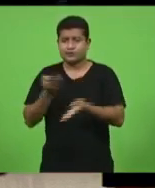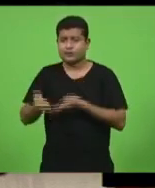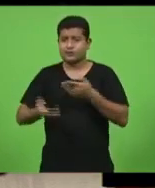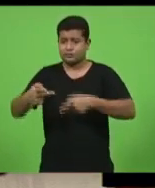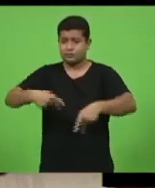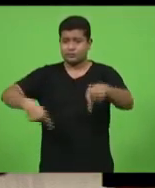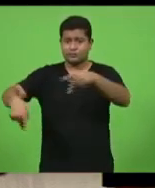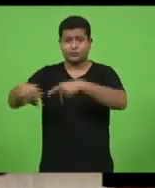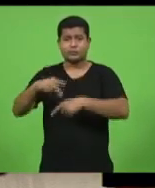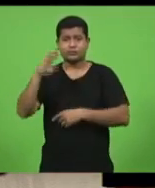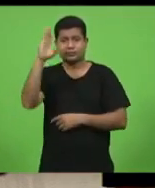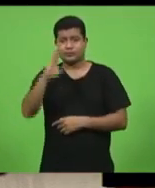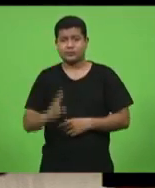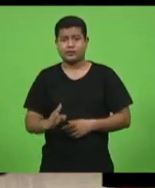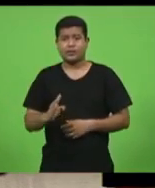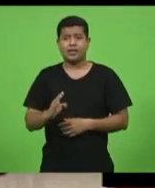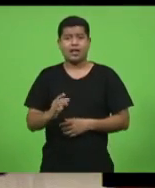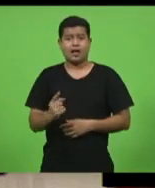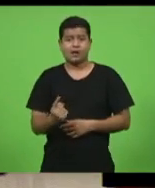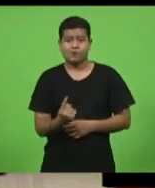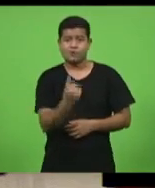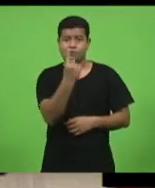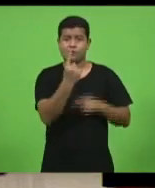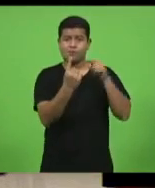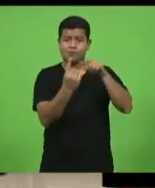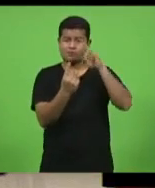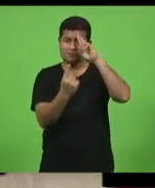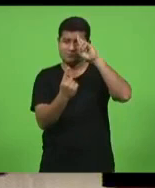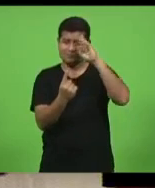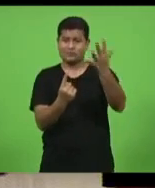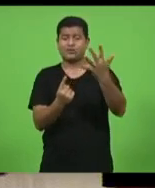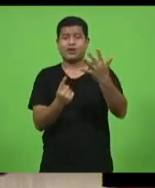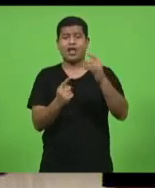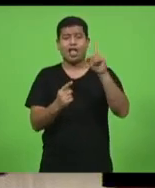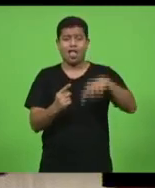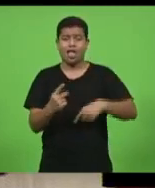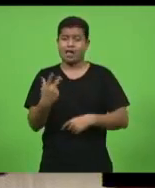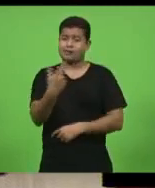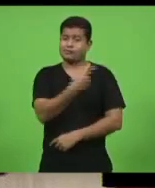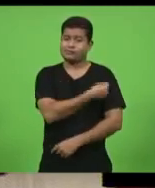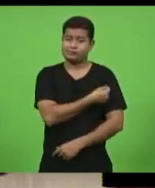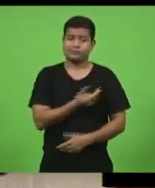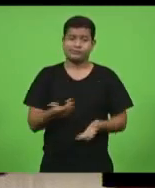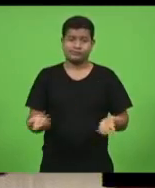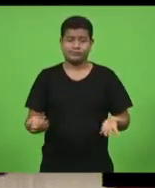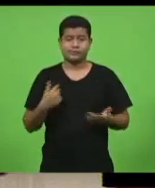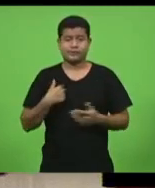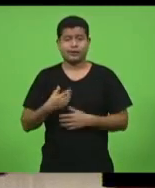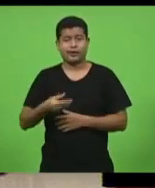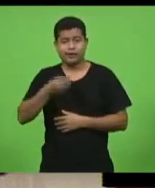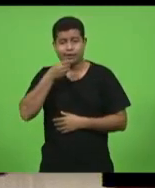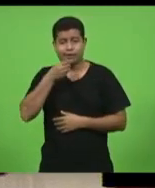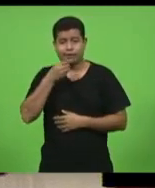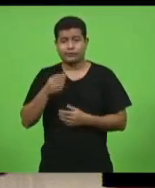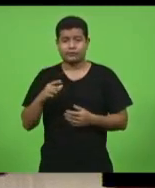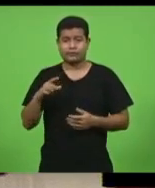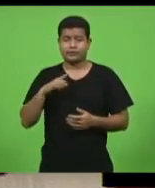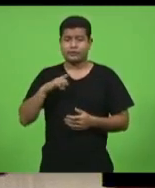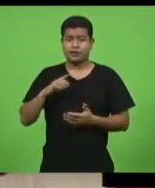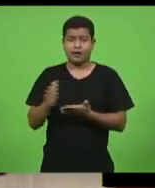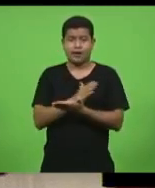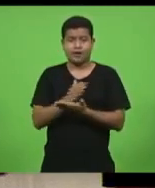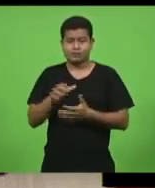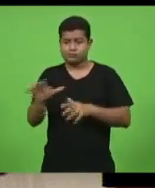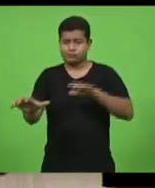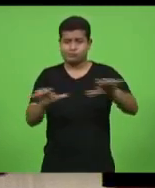que a única solução aparente é a vacina. Evidente que tem setores que estão se desenvolvendo,